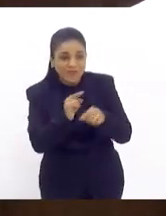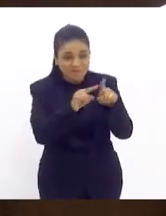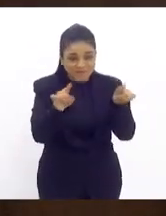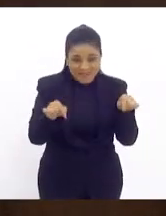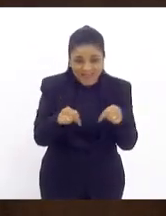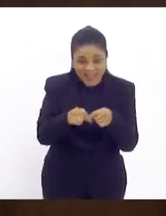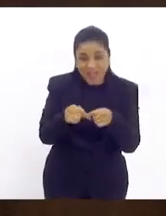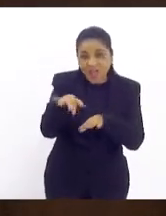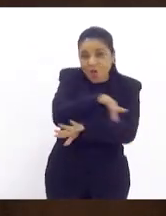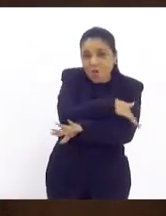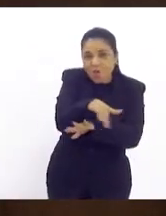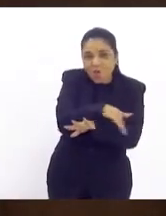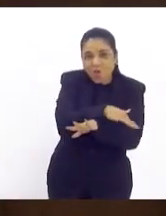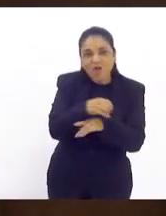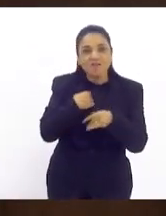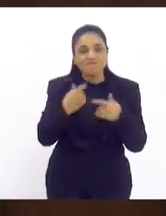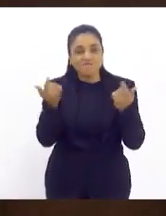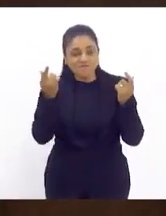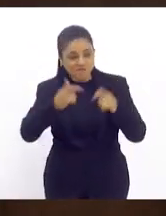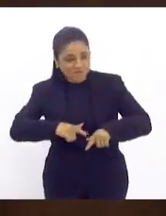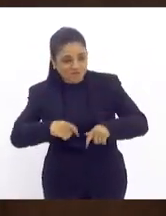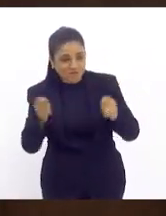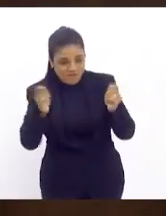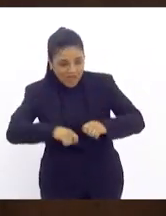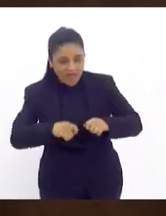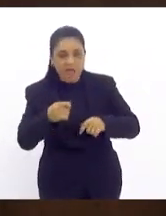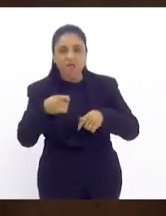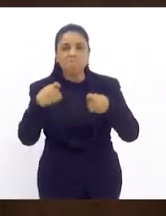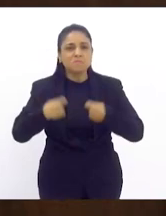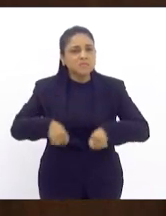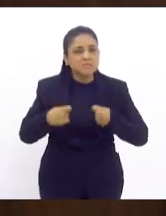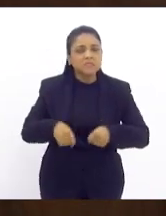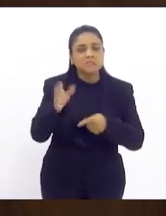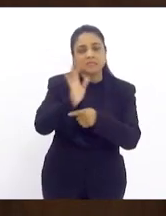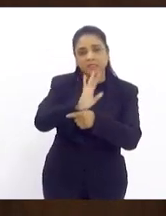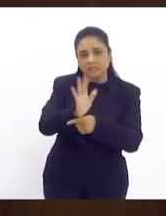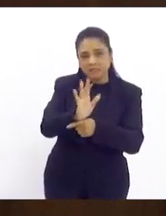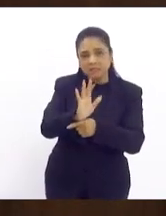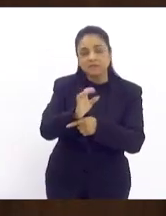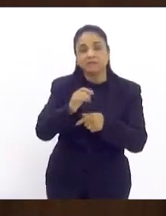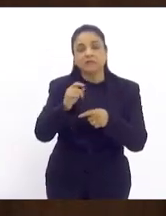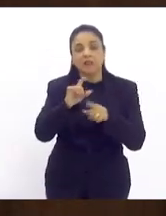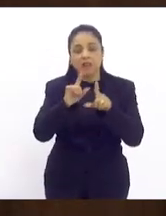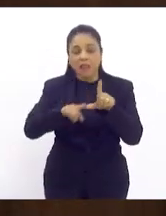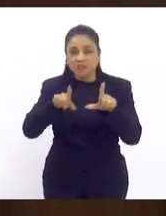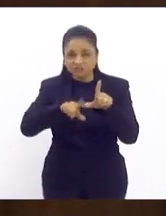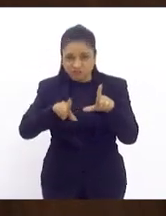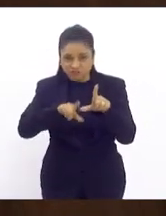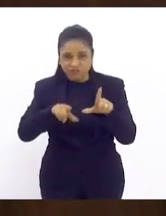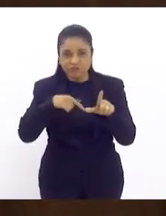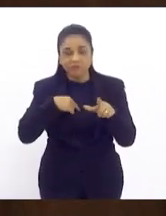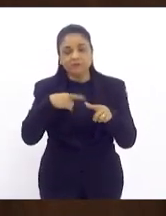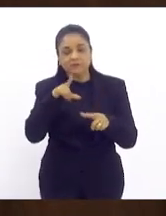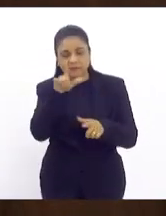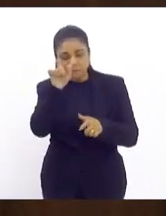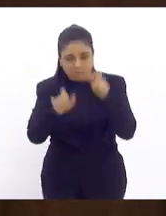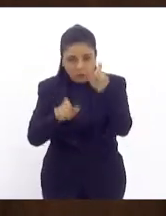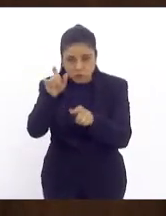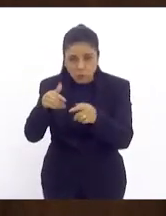necessário legendas a quantidade de pessoas que não tem acesso ao conteúdo